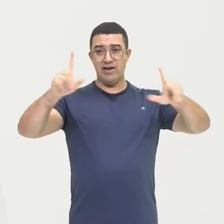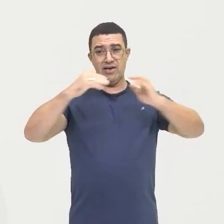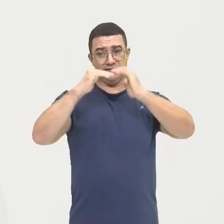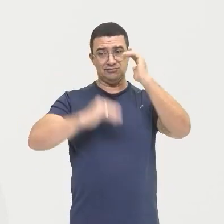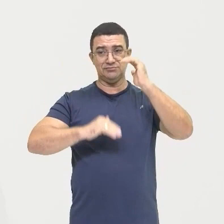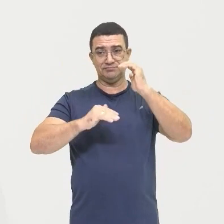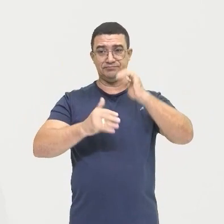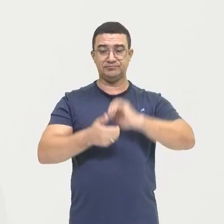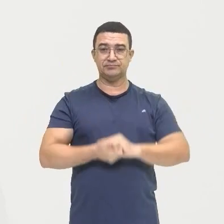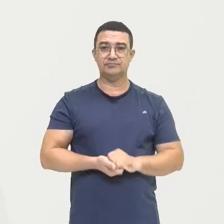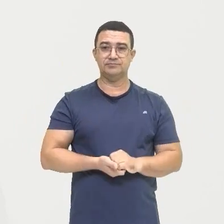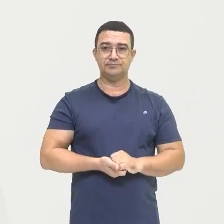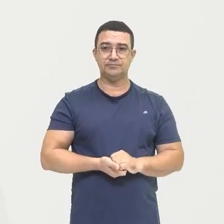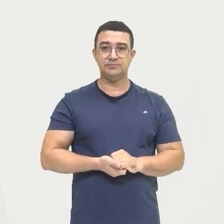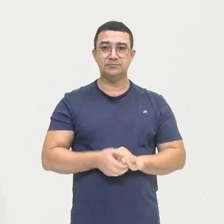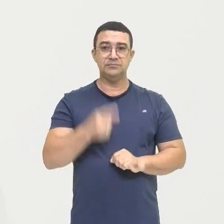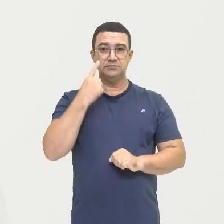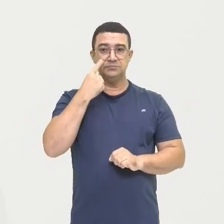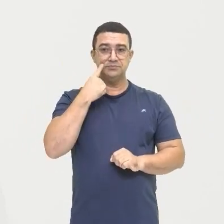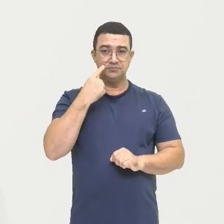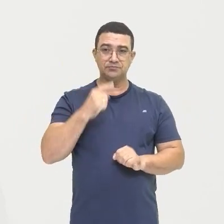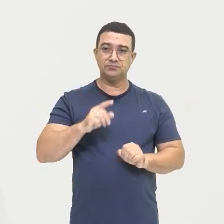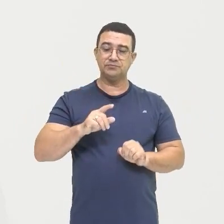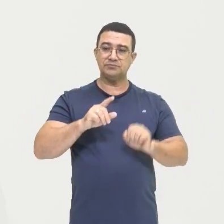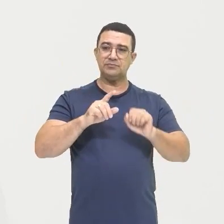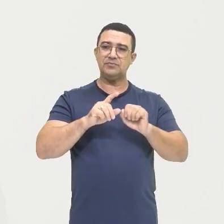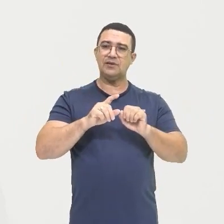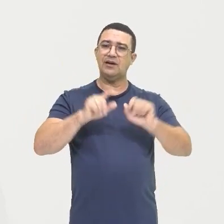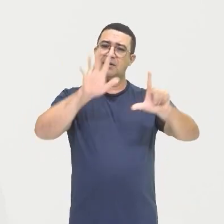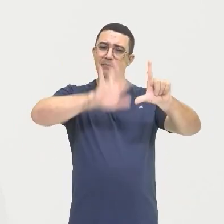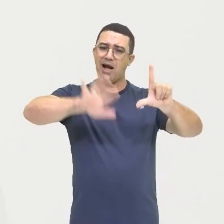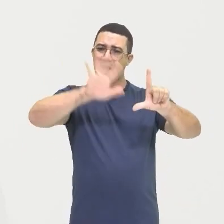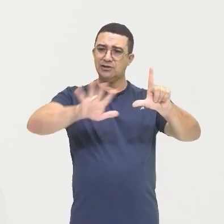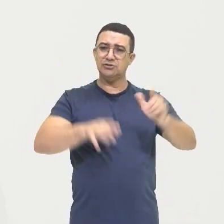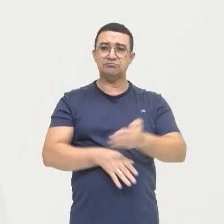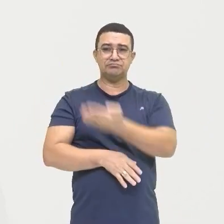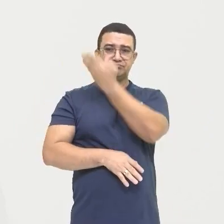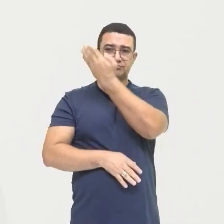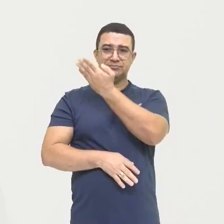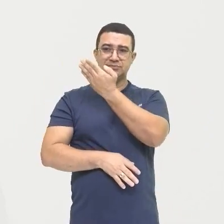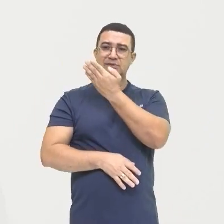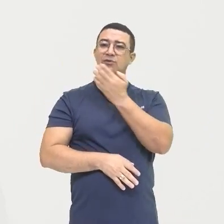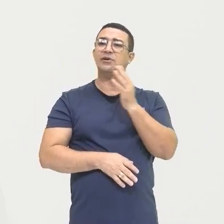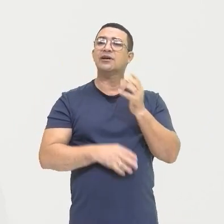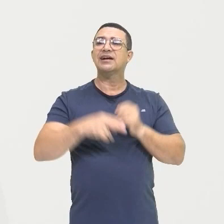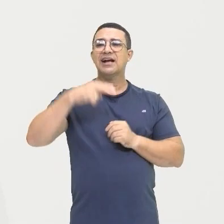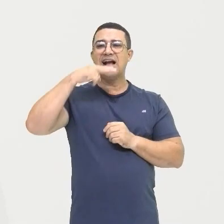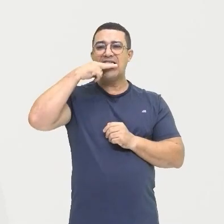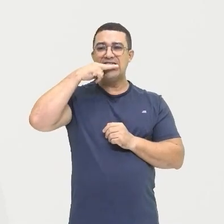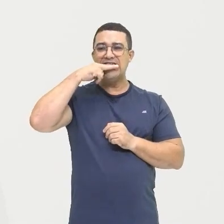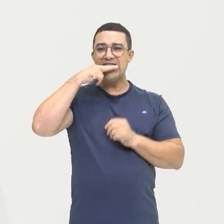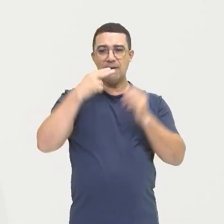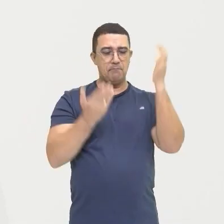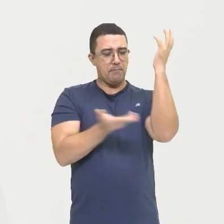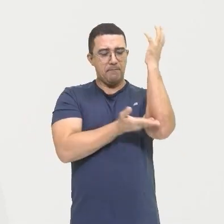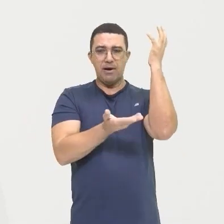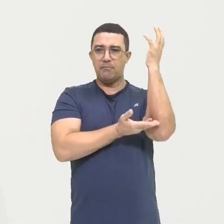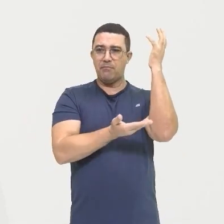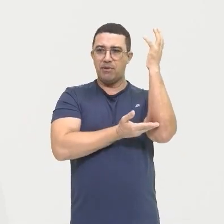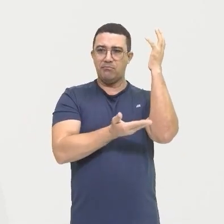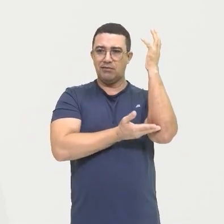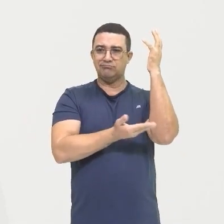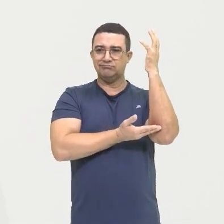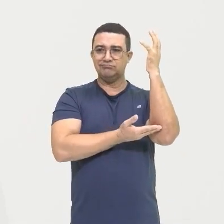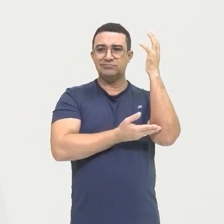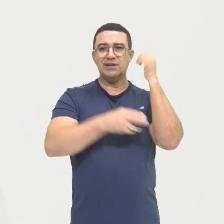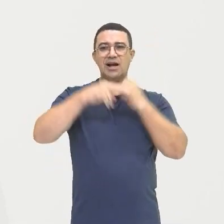observa um canavial no Brasil E todas essas terras que poderiam aí ser redistribuída